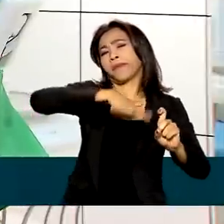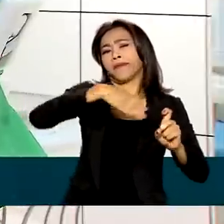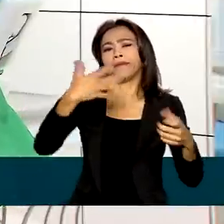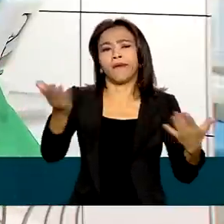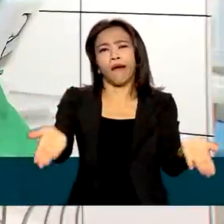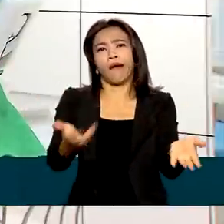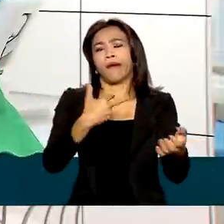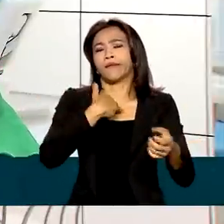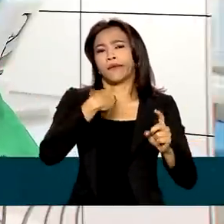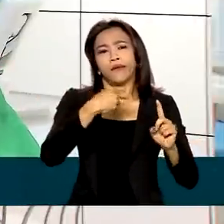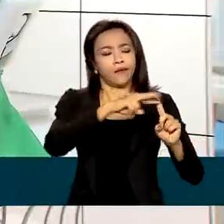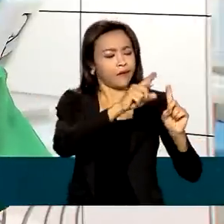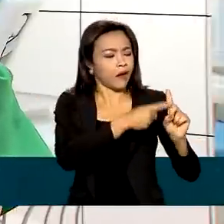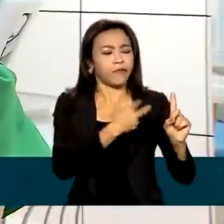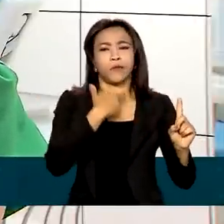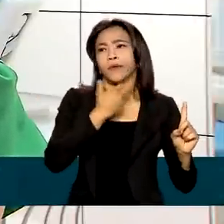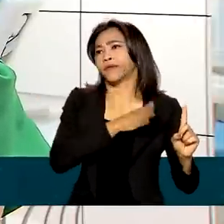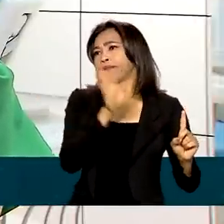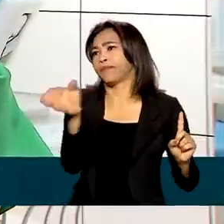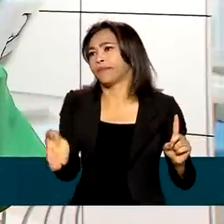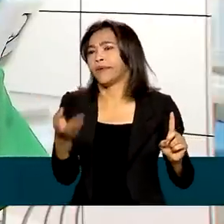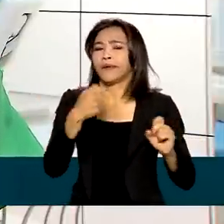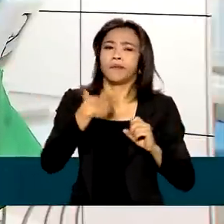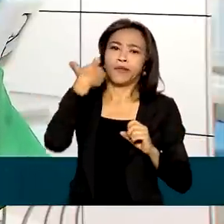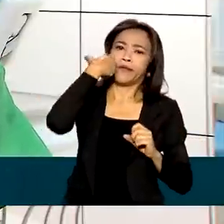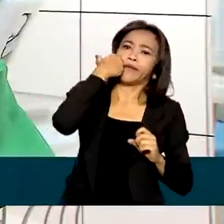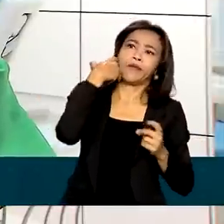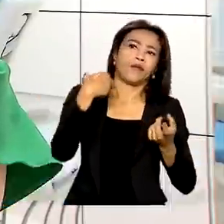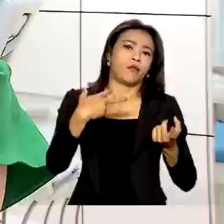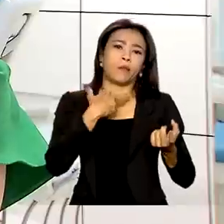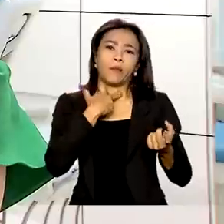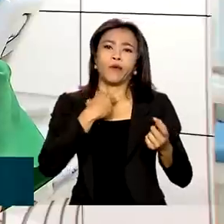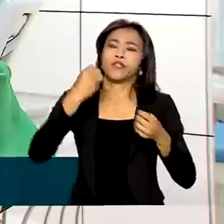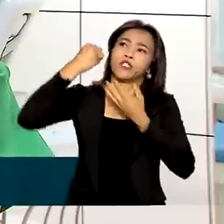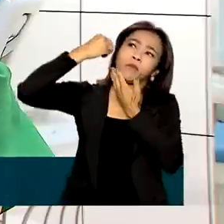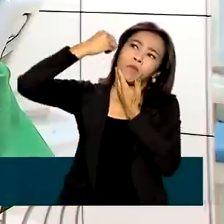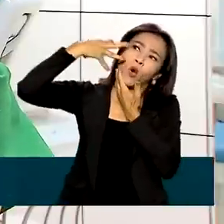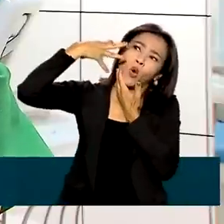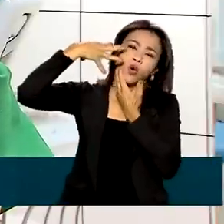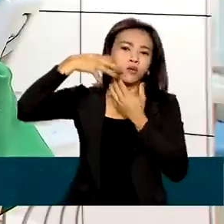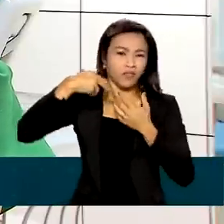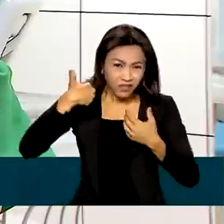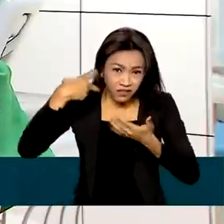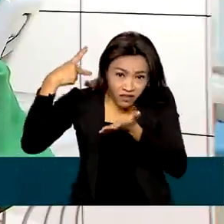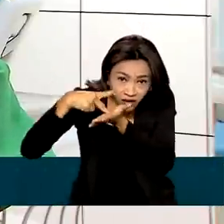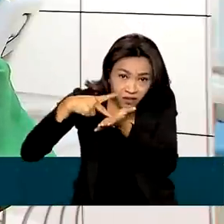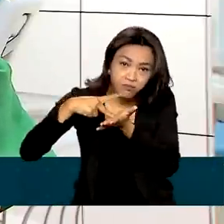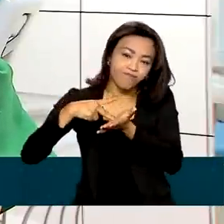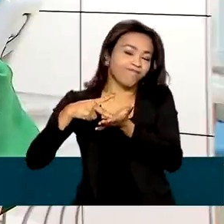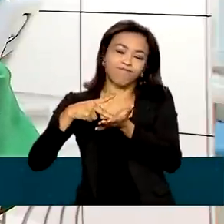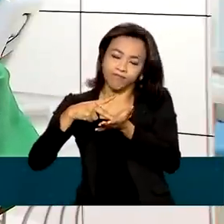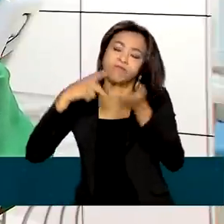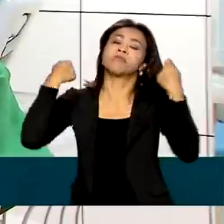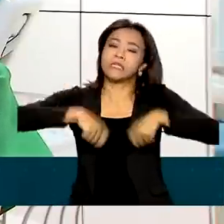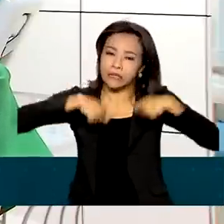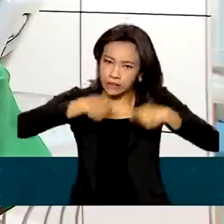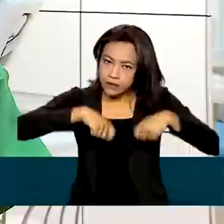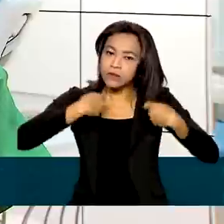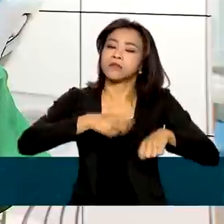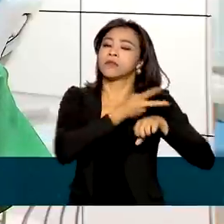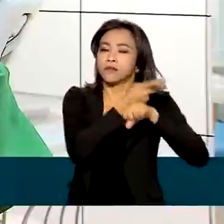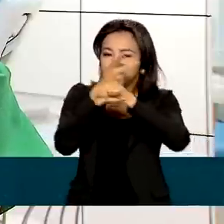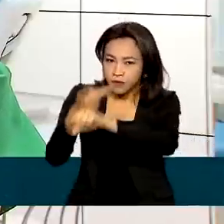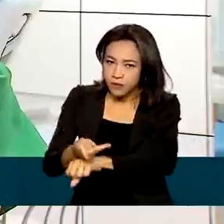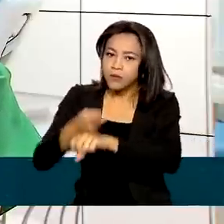pode vir ao dentista, não pode fazer raio-x, tomar anestesia, e isso aí não é verdade. Na verdade, a grávida tem que vir ao dentista